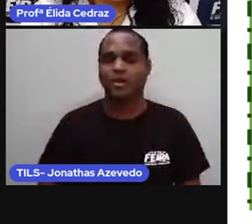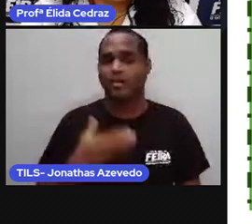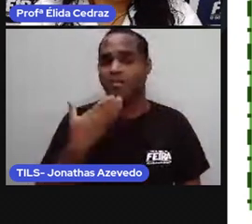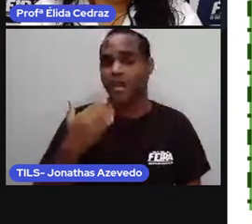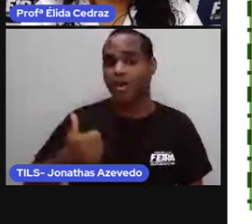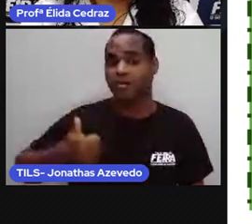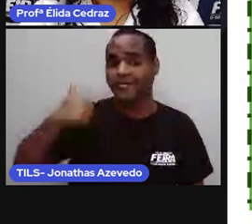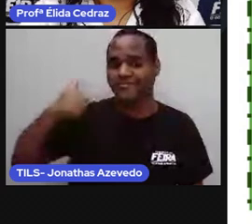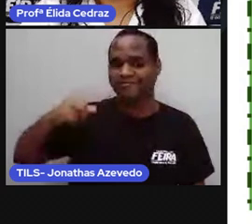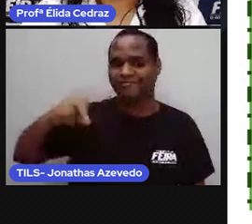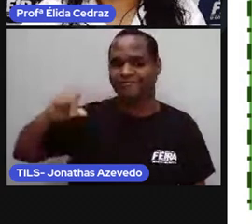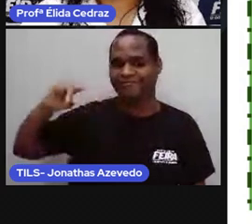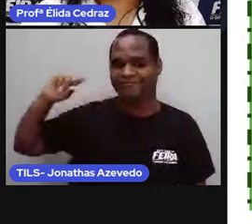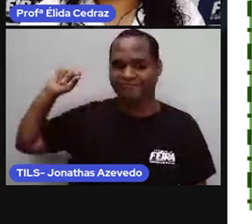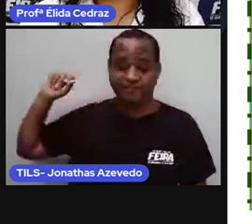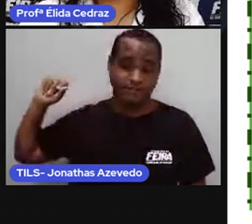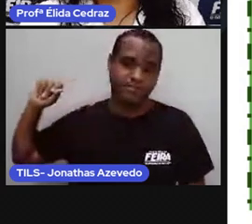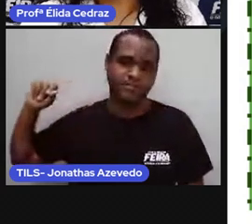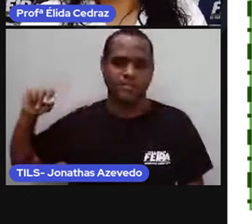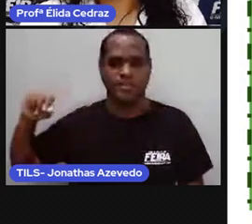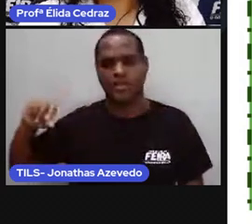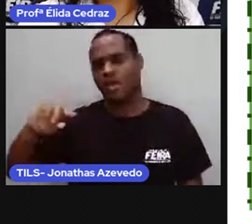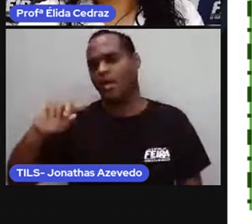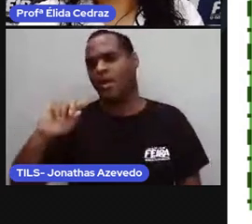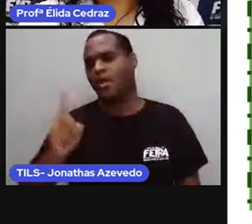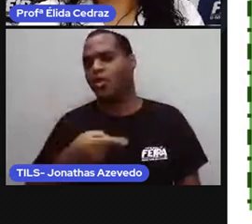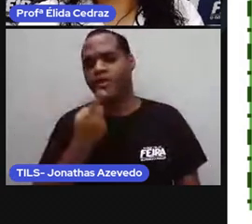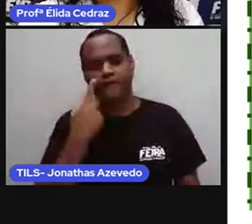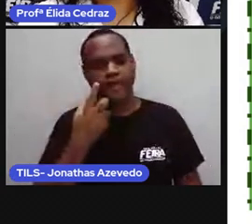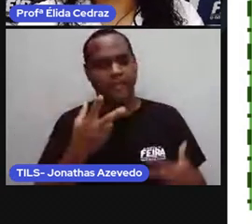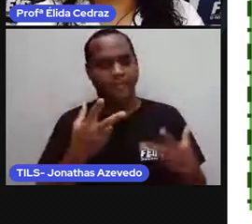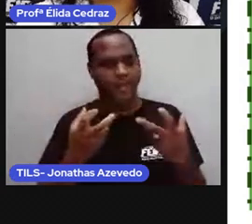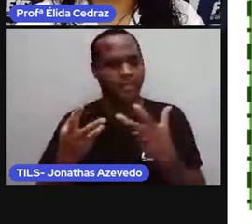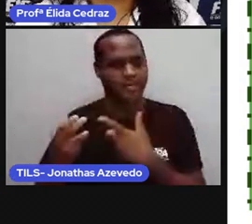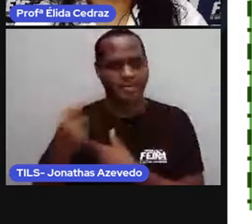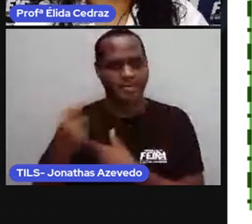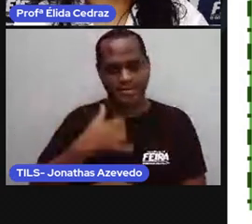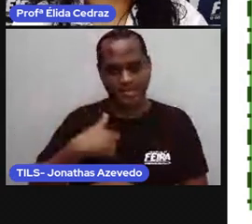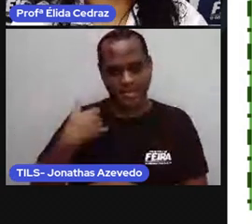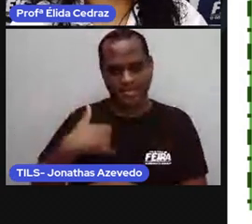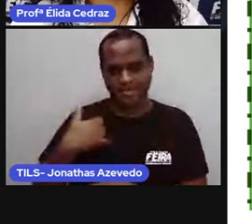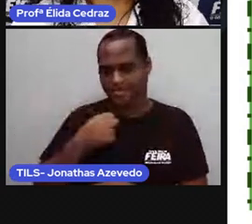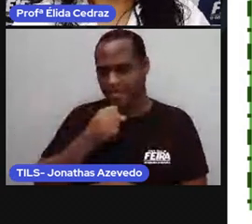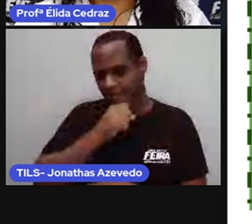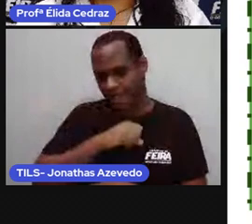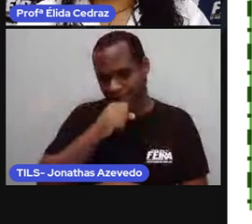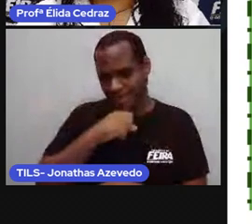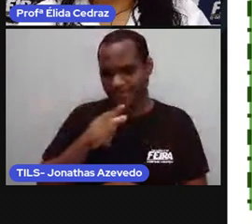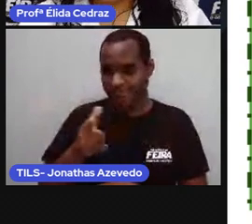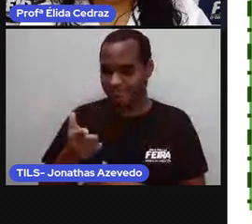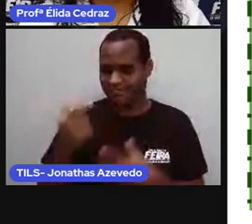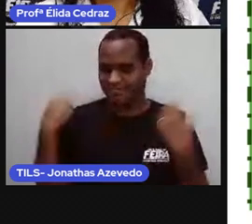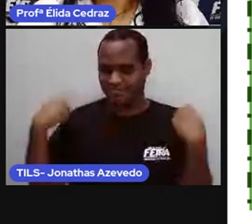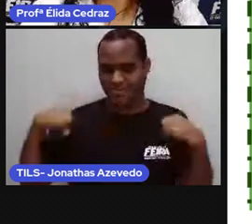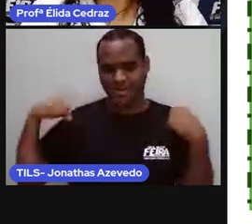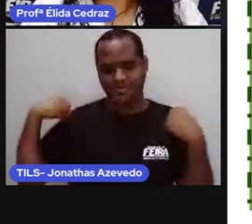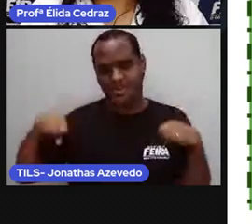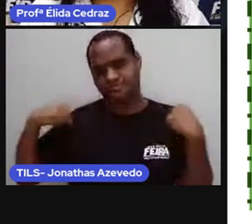antigamente. Hoje, você vê pessoas de bastante idade nas academias,